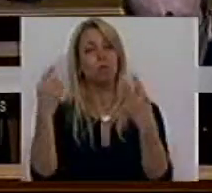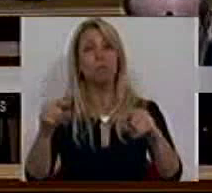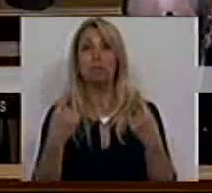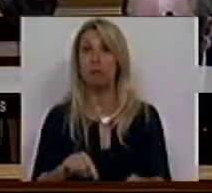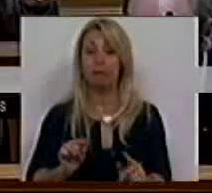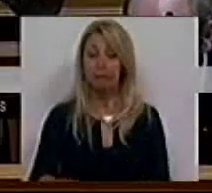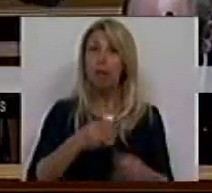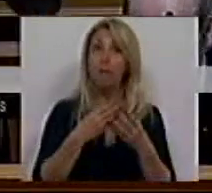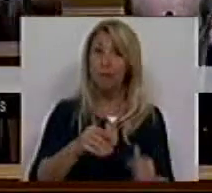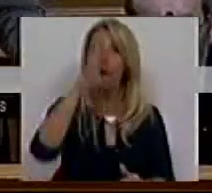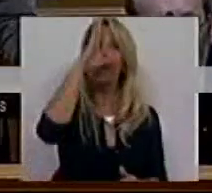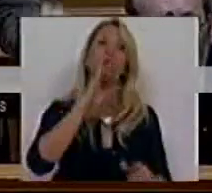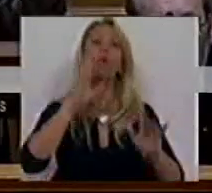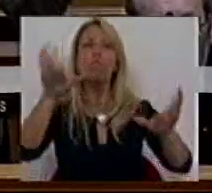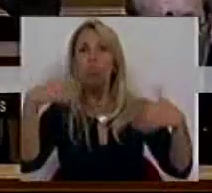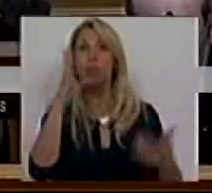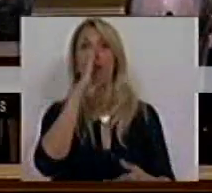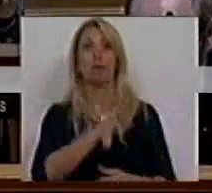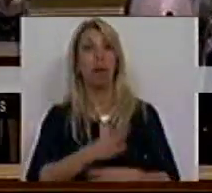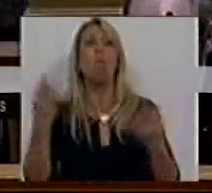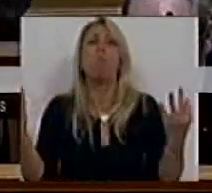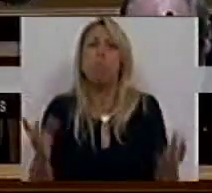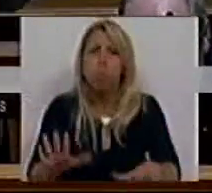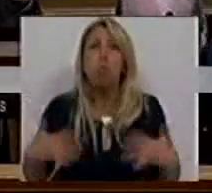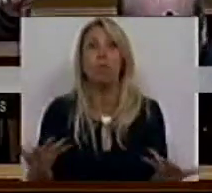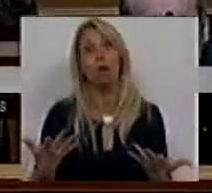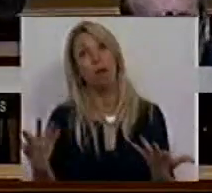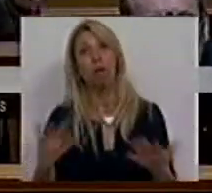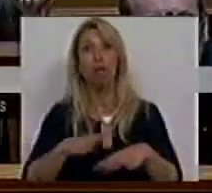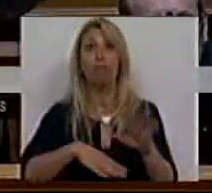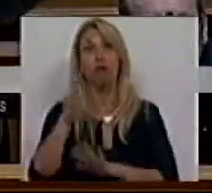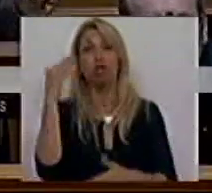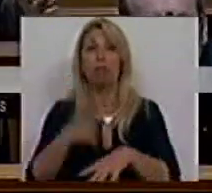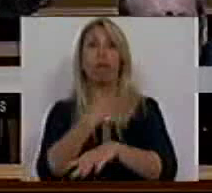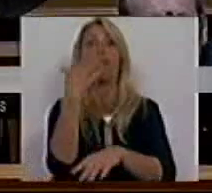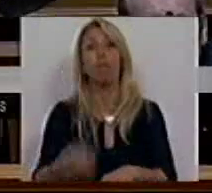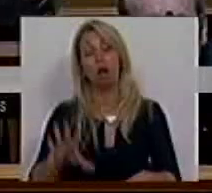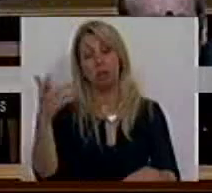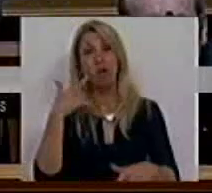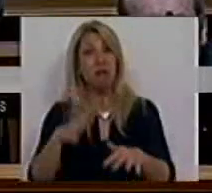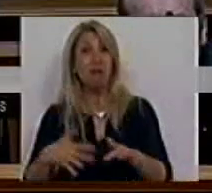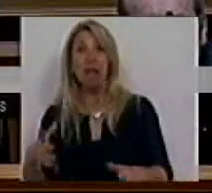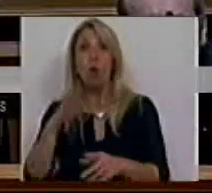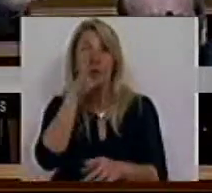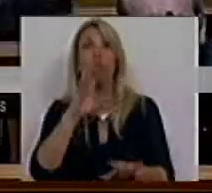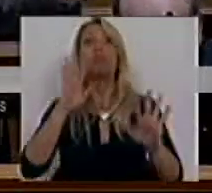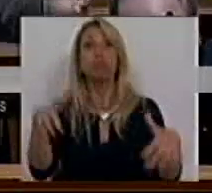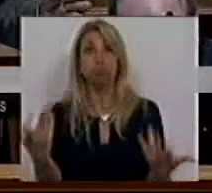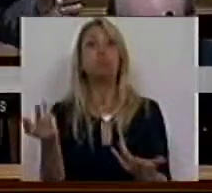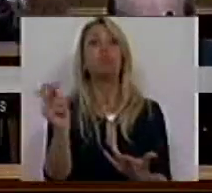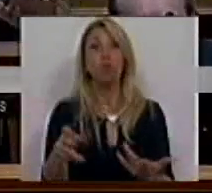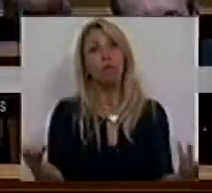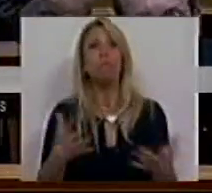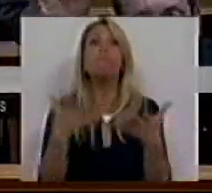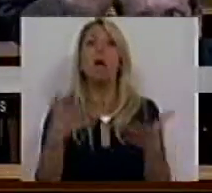o Governo poderia ter agido e agiu tarde. E quando a Assembleia podia ter chegado onde o Governo não chegou, a maioria impediu que a